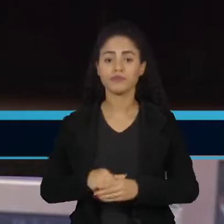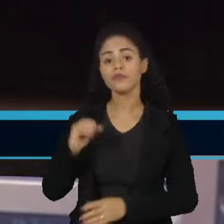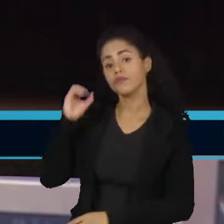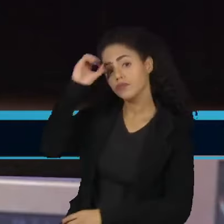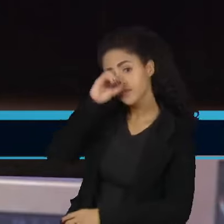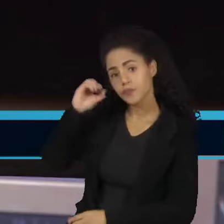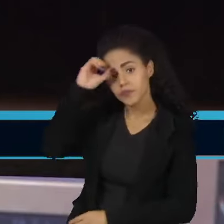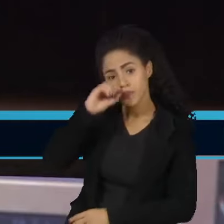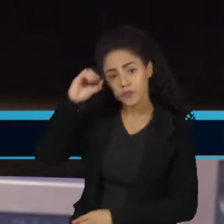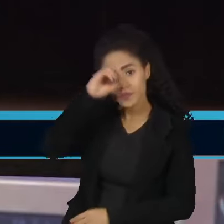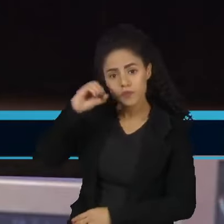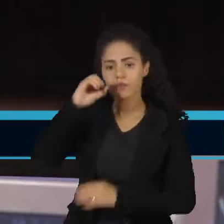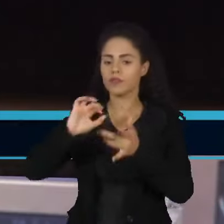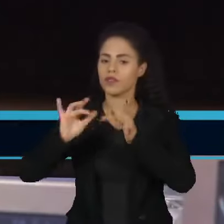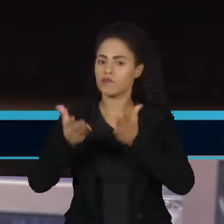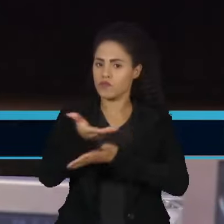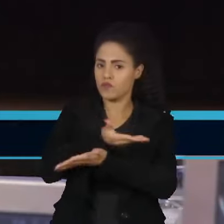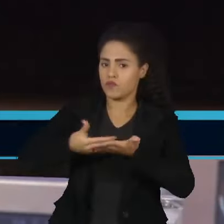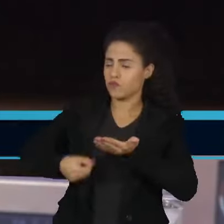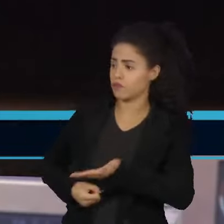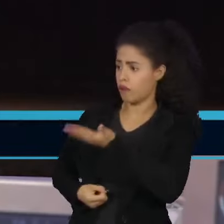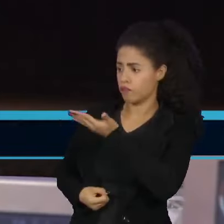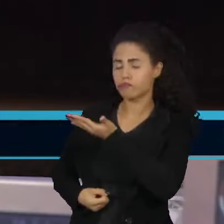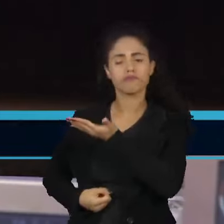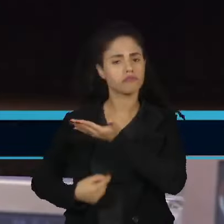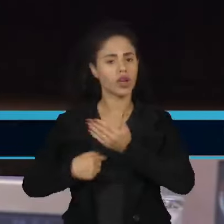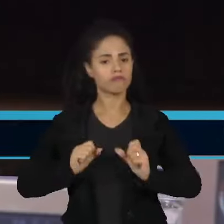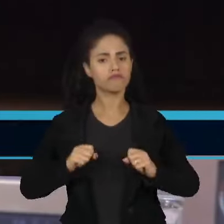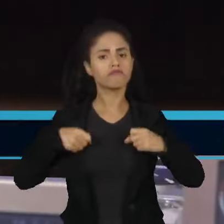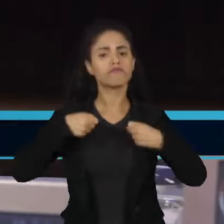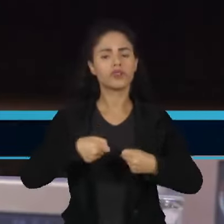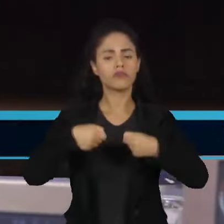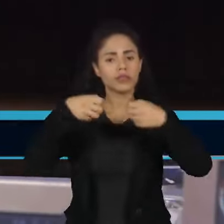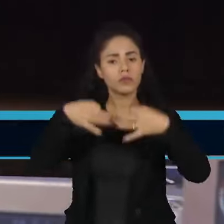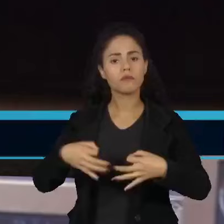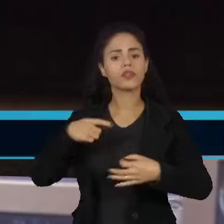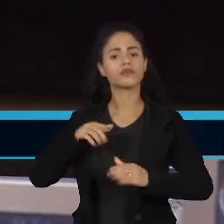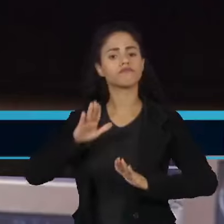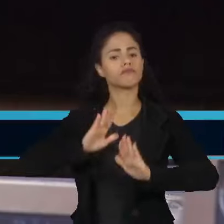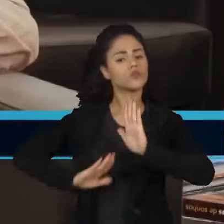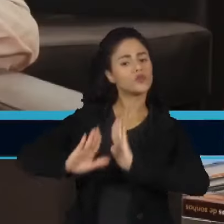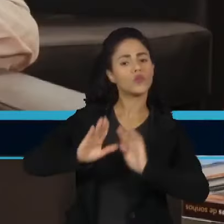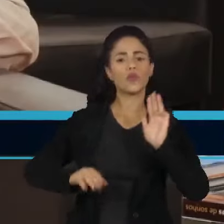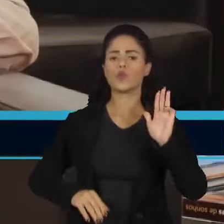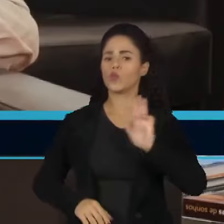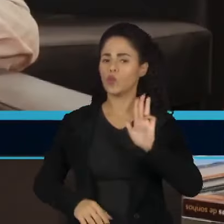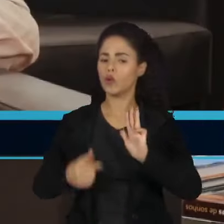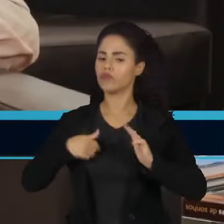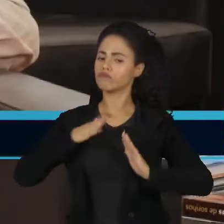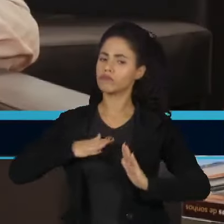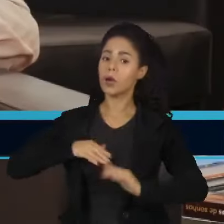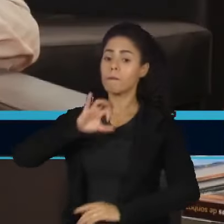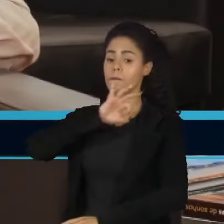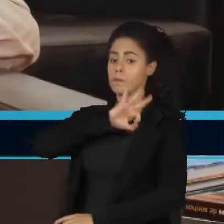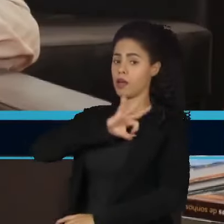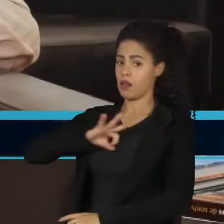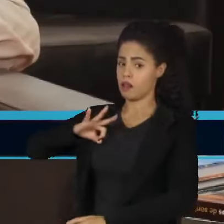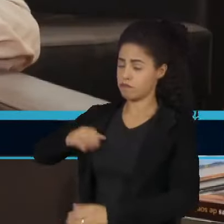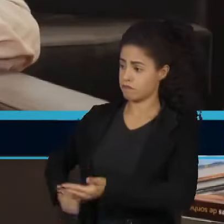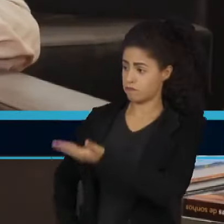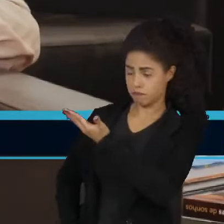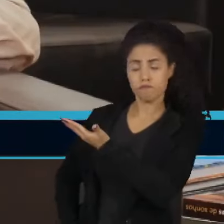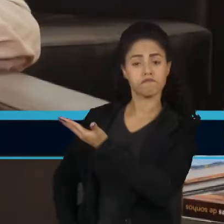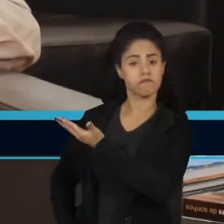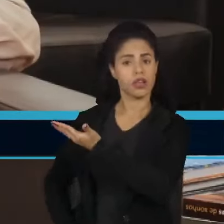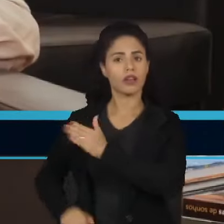Relações Institucionais, Alexandre Padilha, defendeu a posição cautelosa de Lula. Já a ministra do Meio Ambiente,